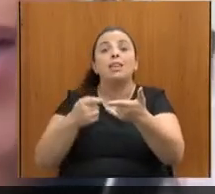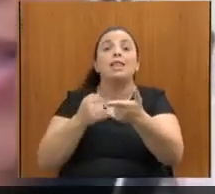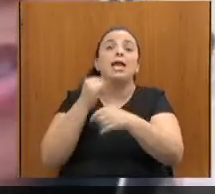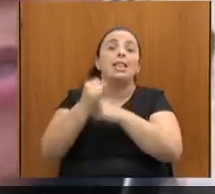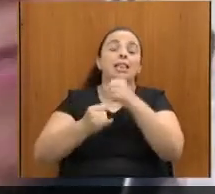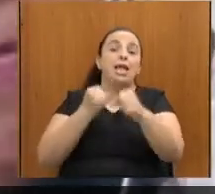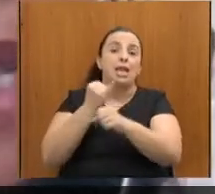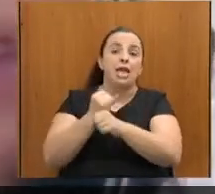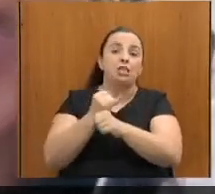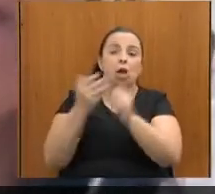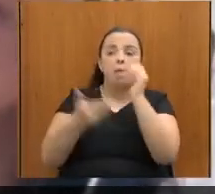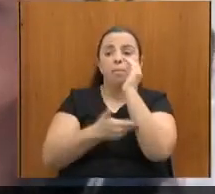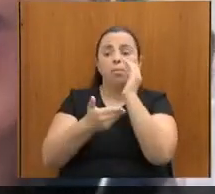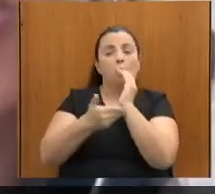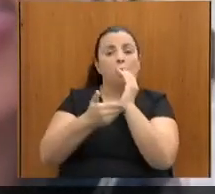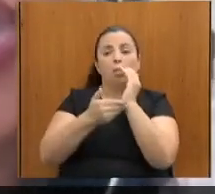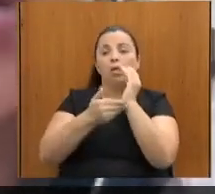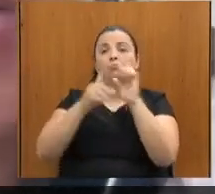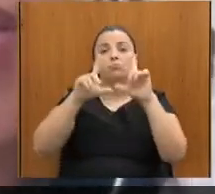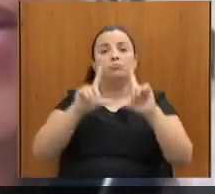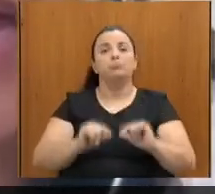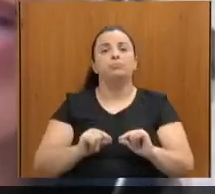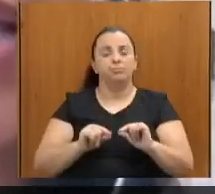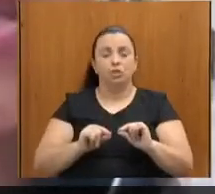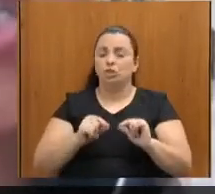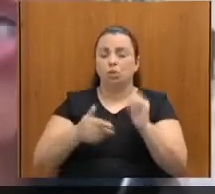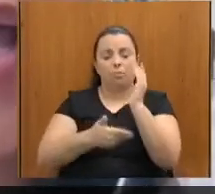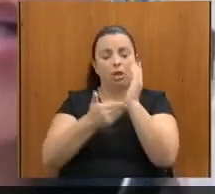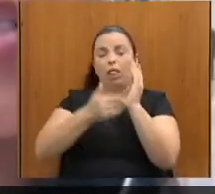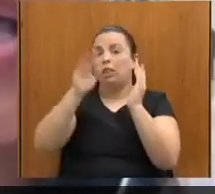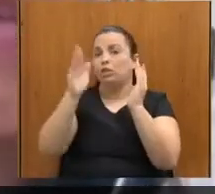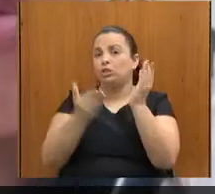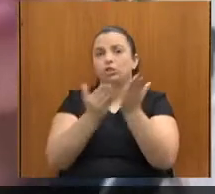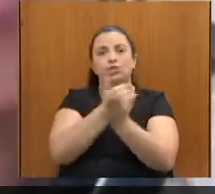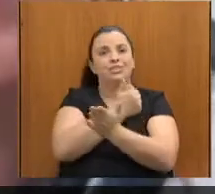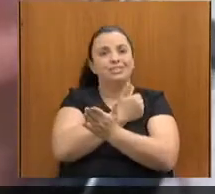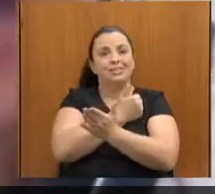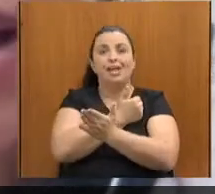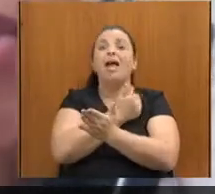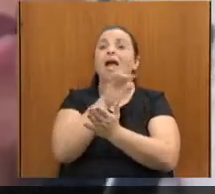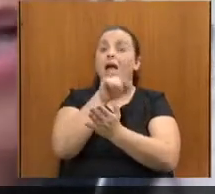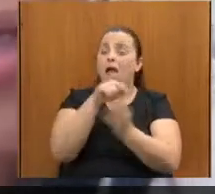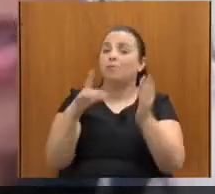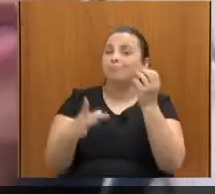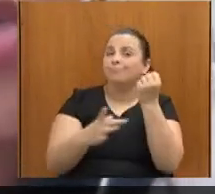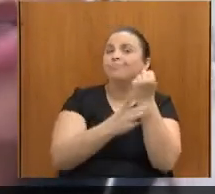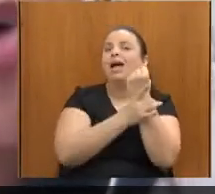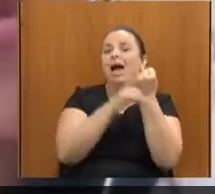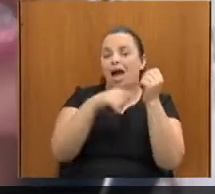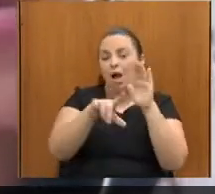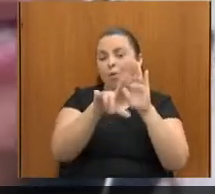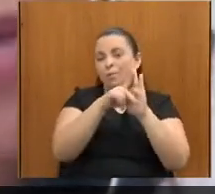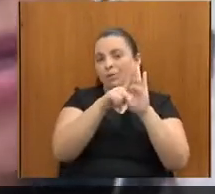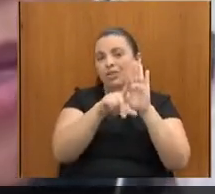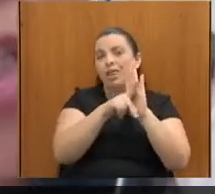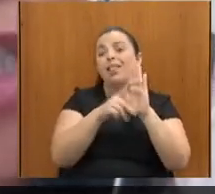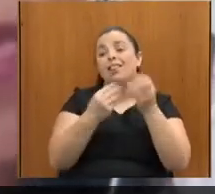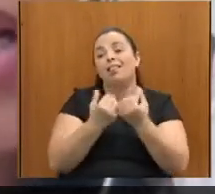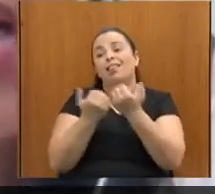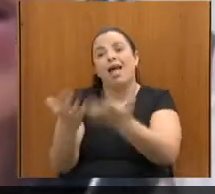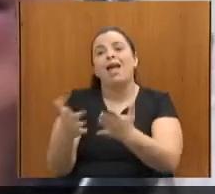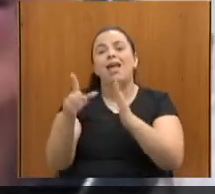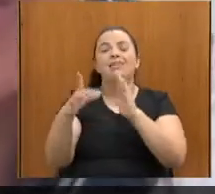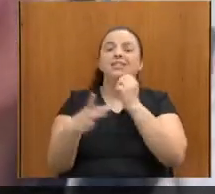burocracia, porque infelizmente a gente ainda encontrava aqui em Minas Gerais muito obstáculo para a aquisição desses convites via internet.